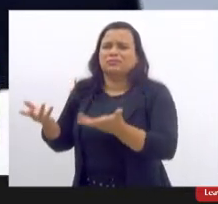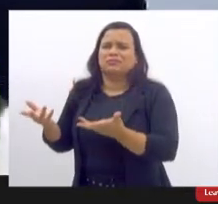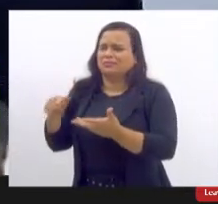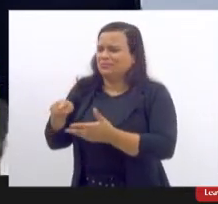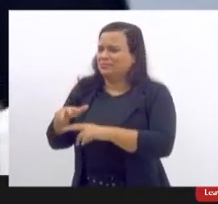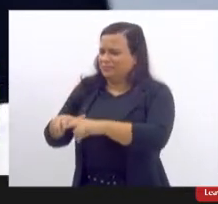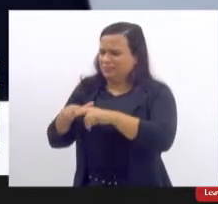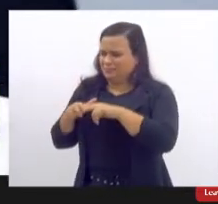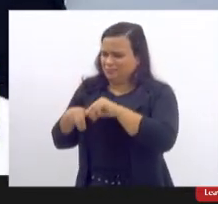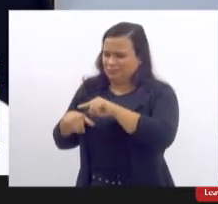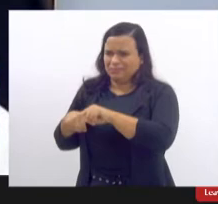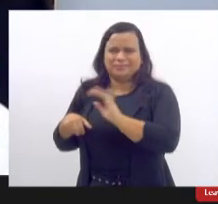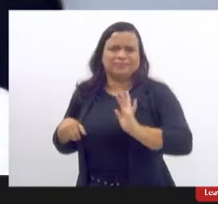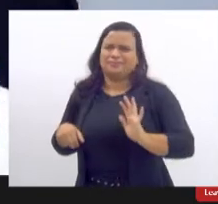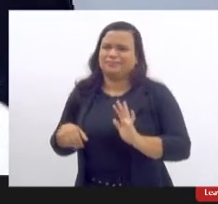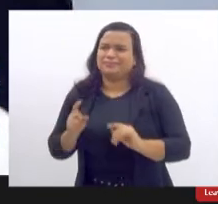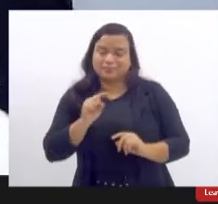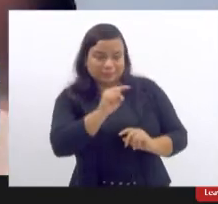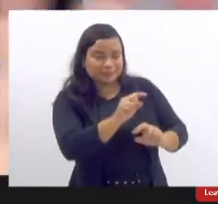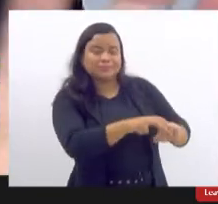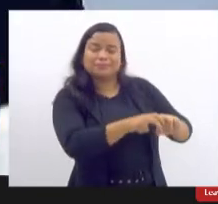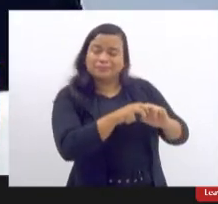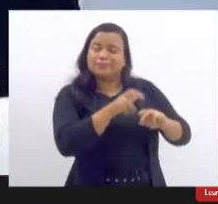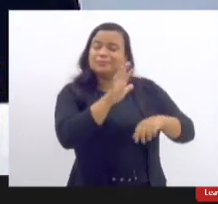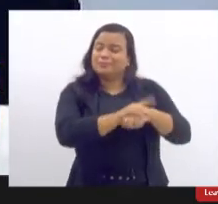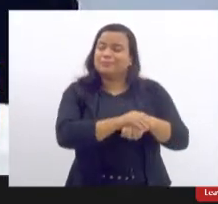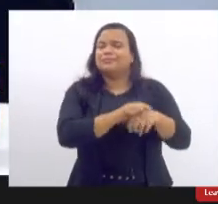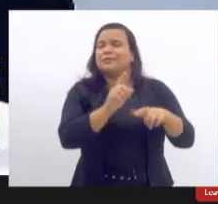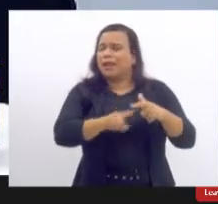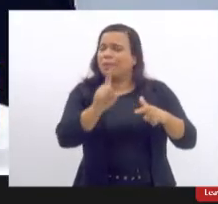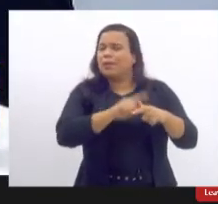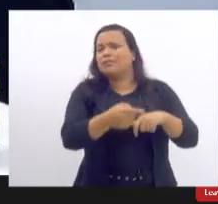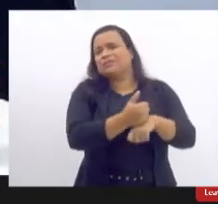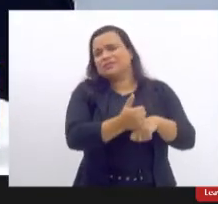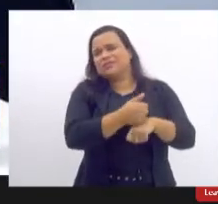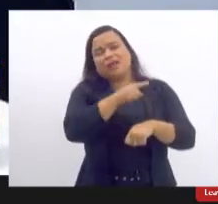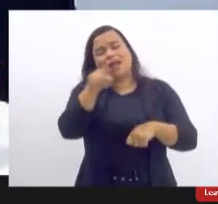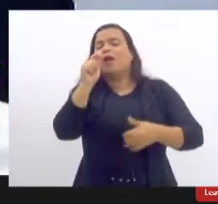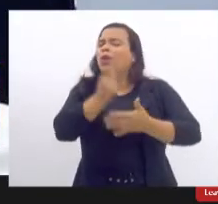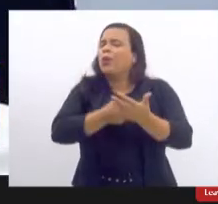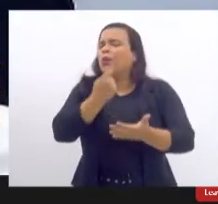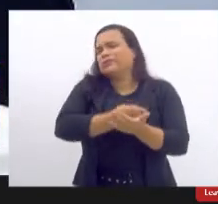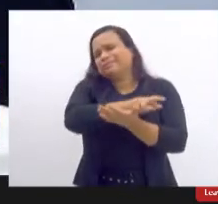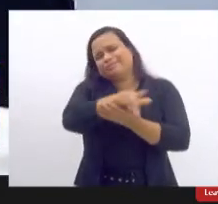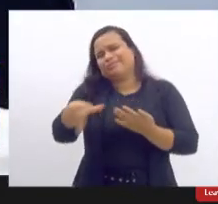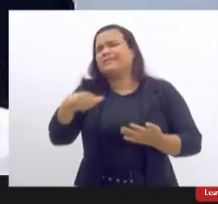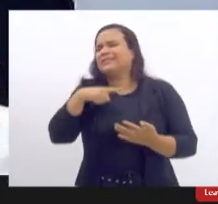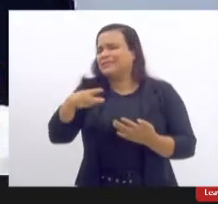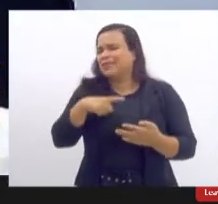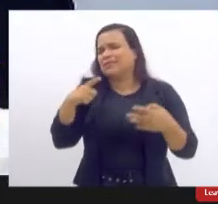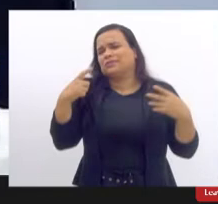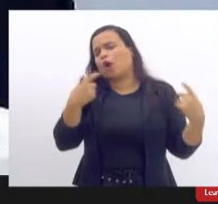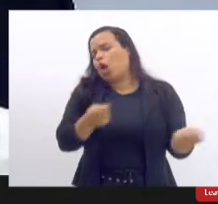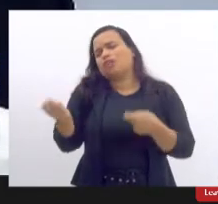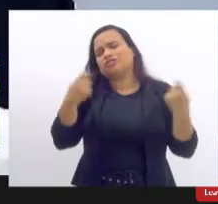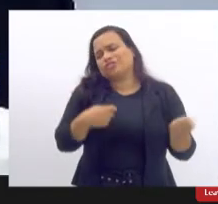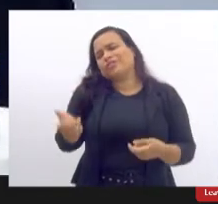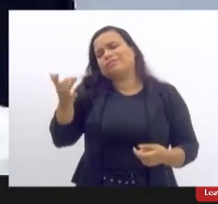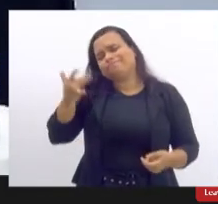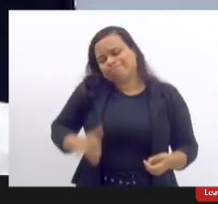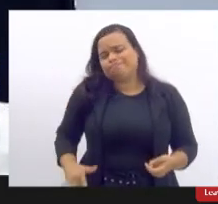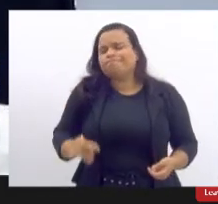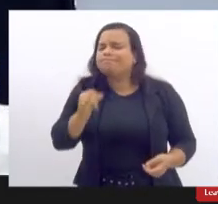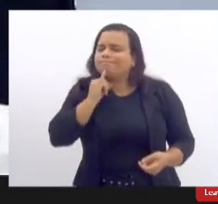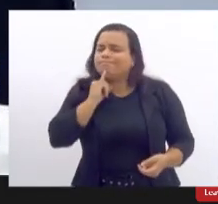entre isso e a doença então isso daí são lutas é corriqueiras infelizmente